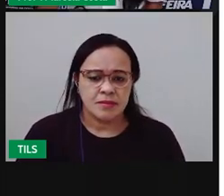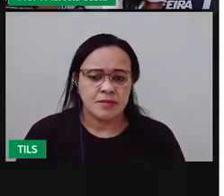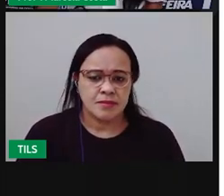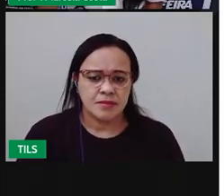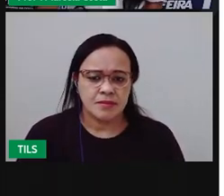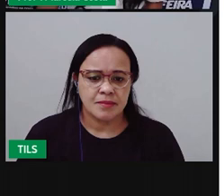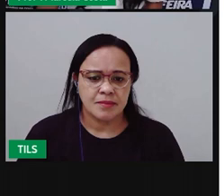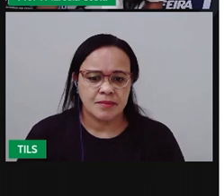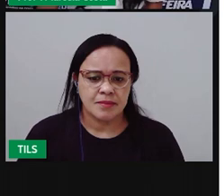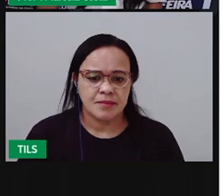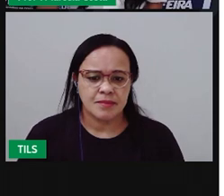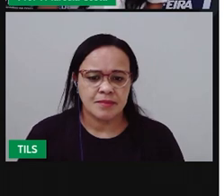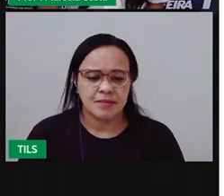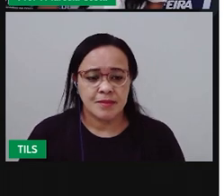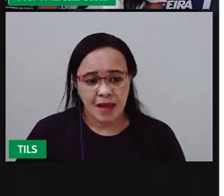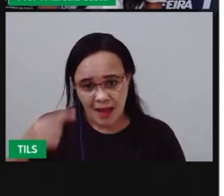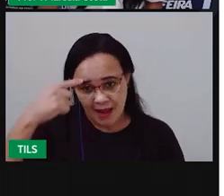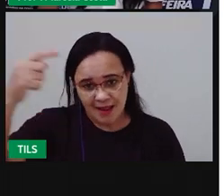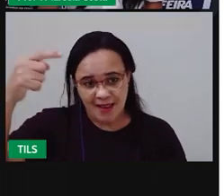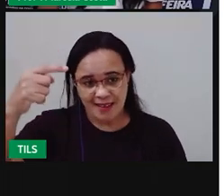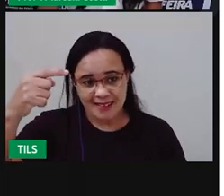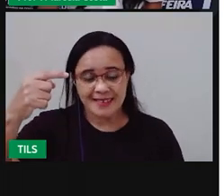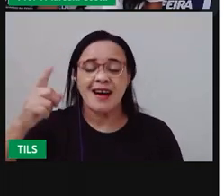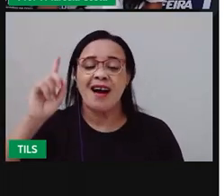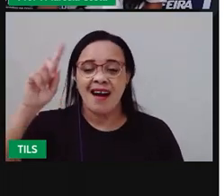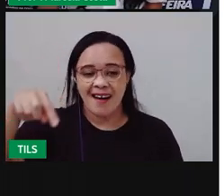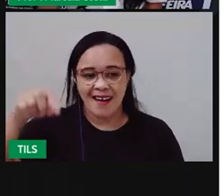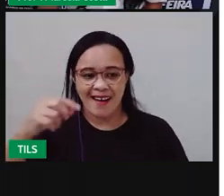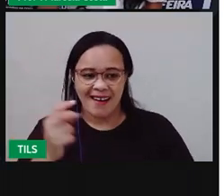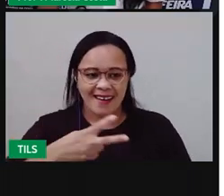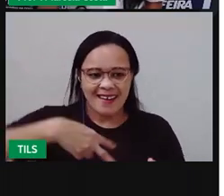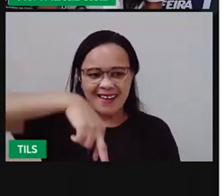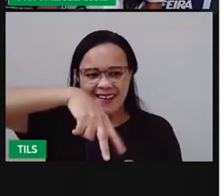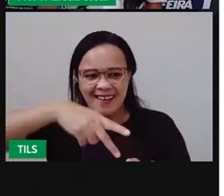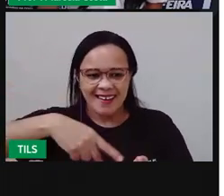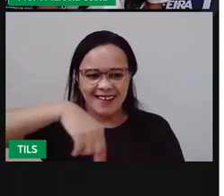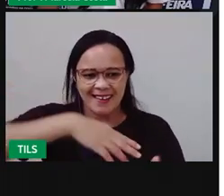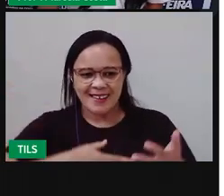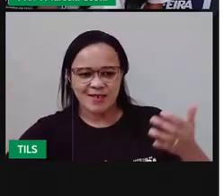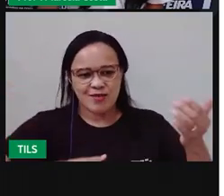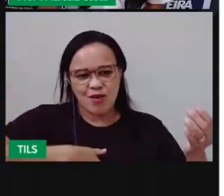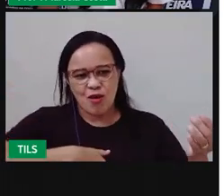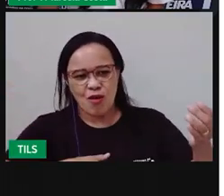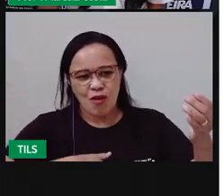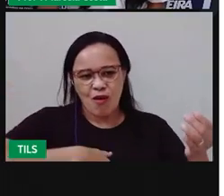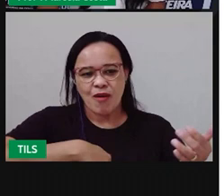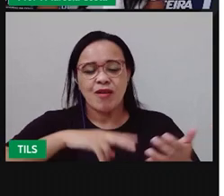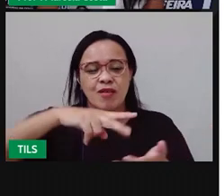representando a dança do forró. Tem pessoas dançando forró.